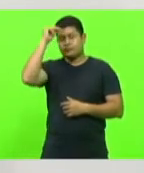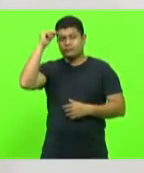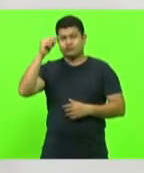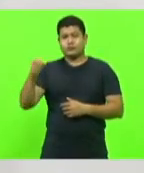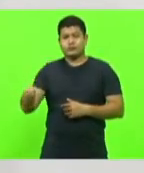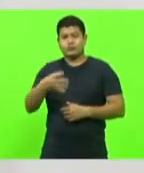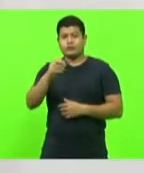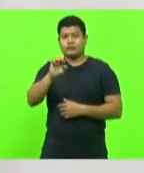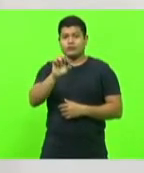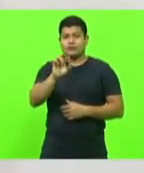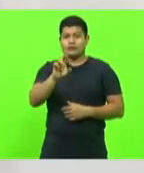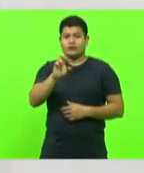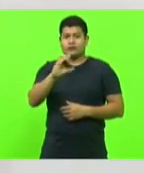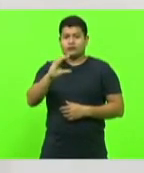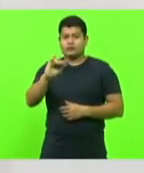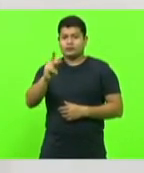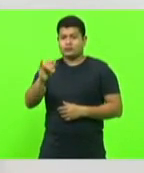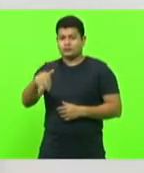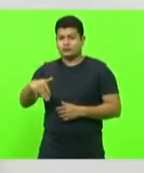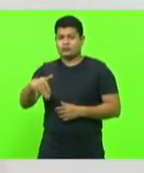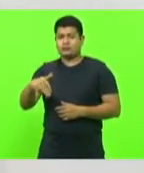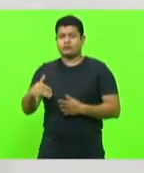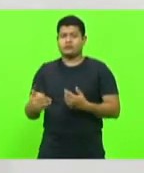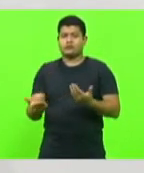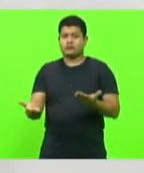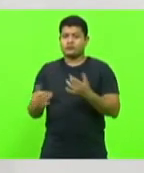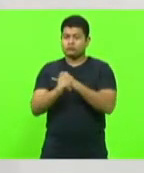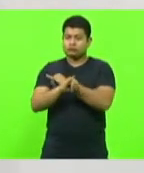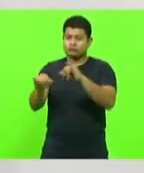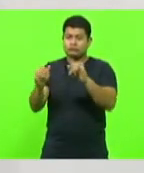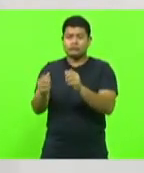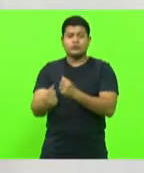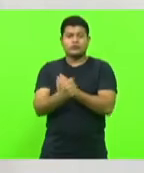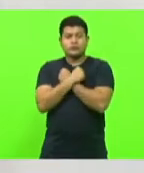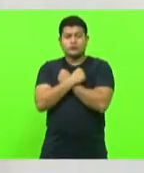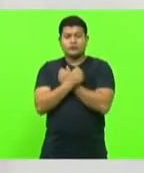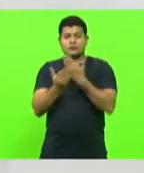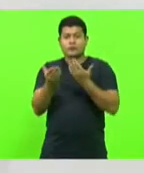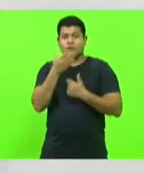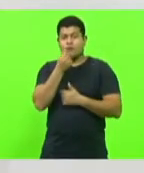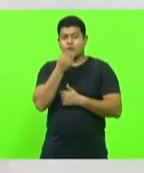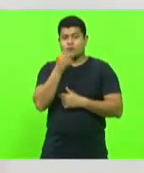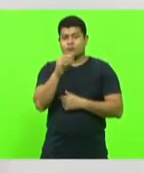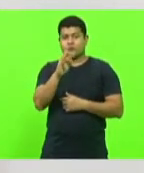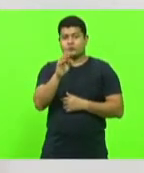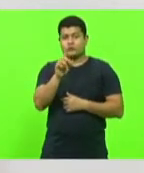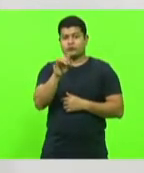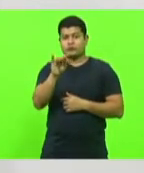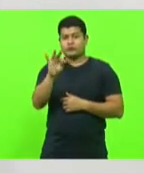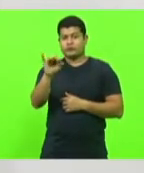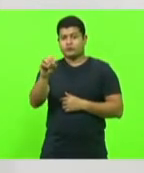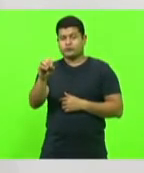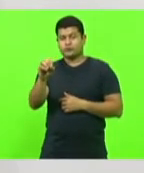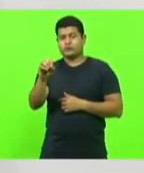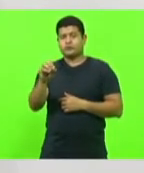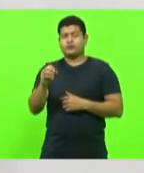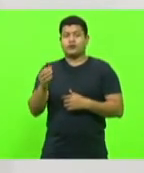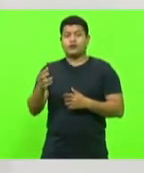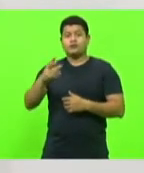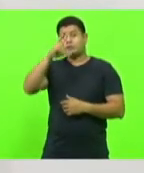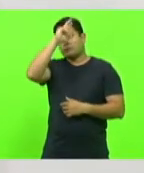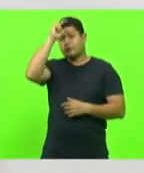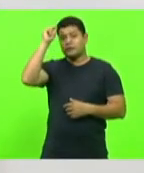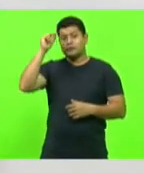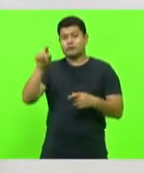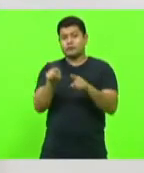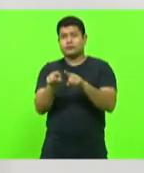que o acompanha e que transmita um grande abraço ao amigo prefeito Dítio Ferla mande um abraço e o